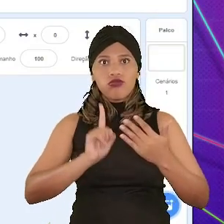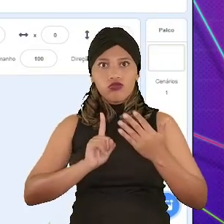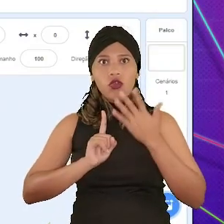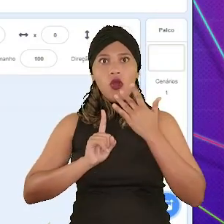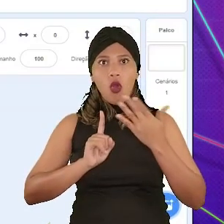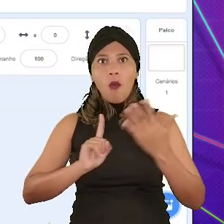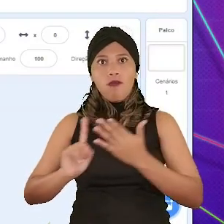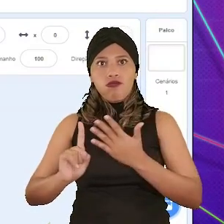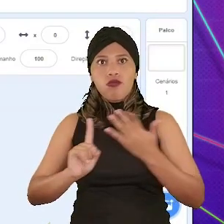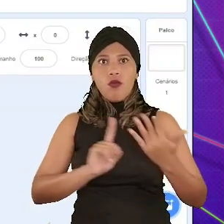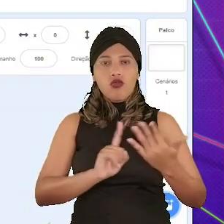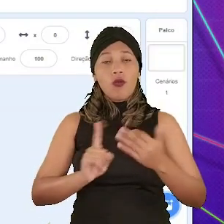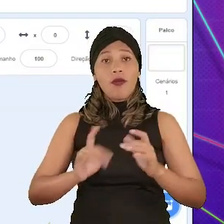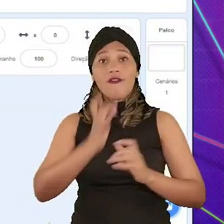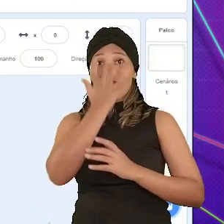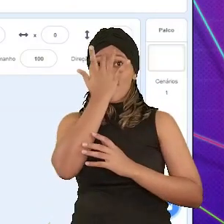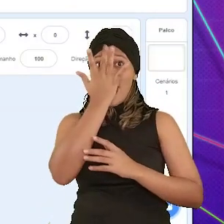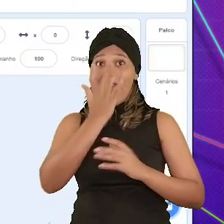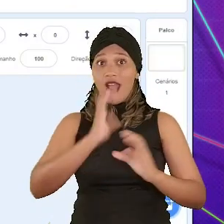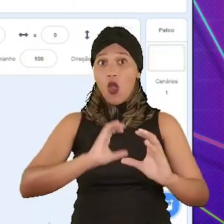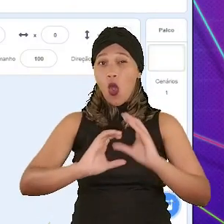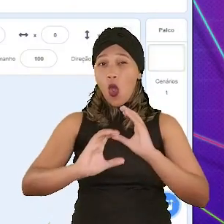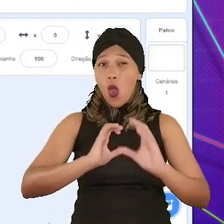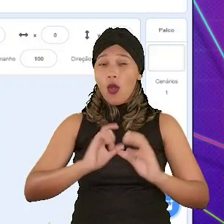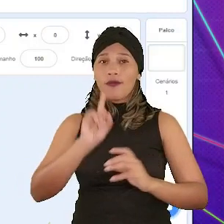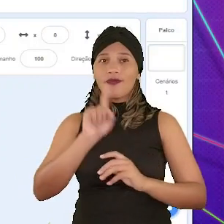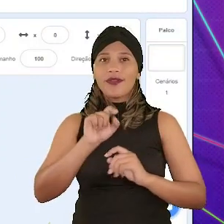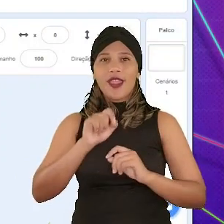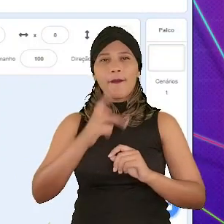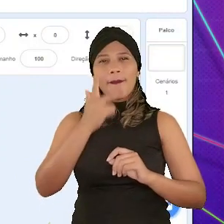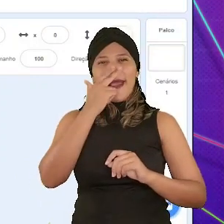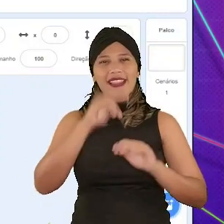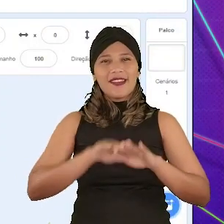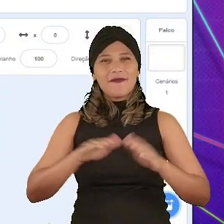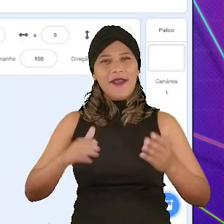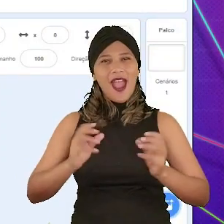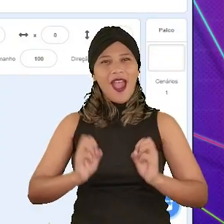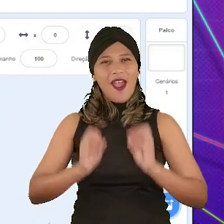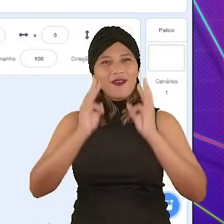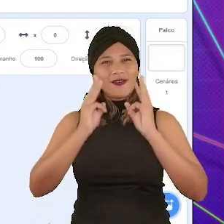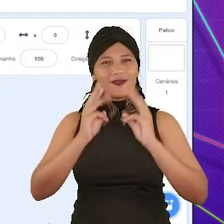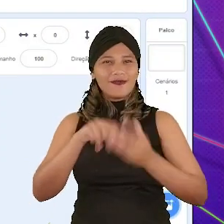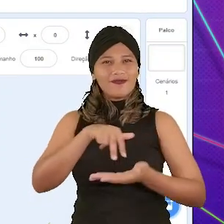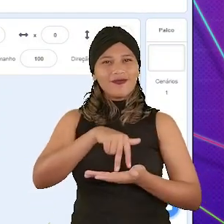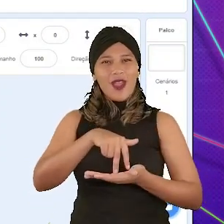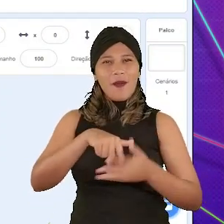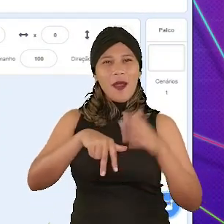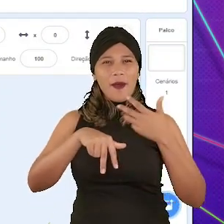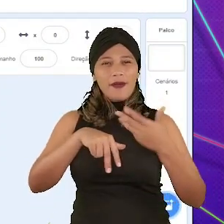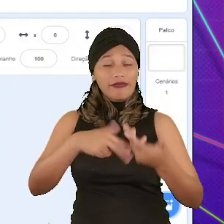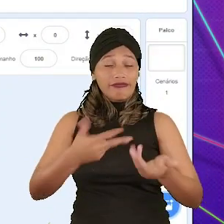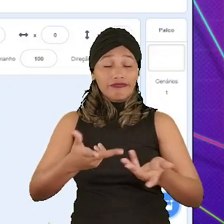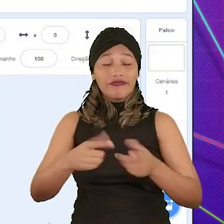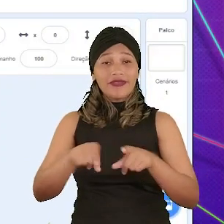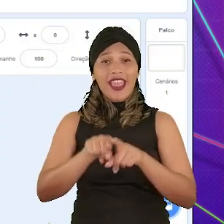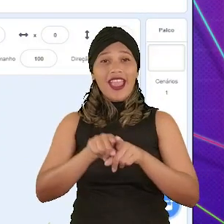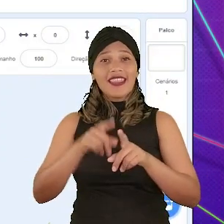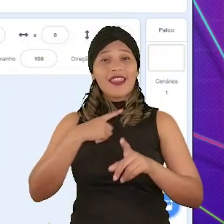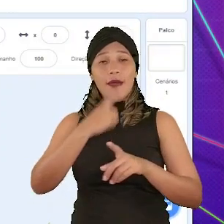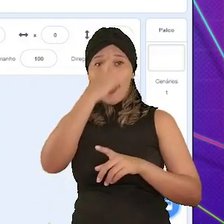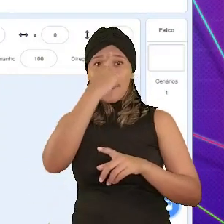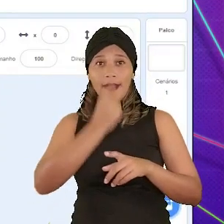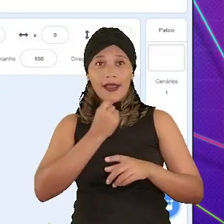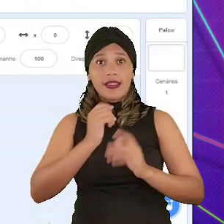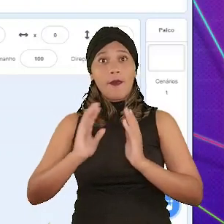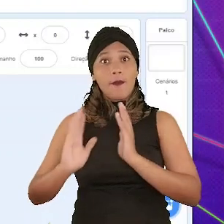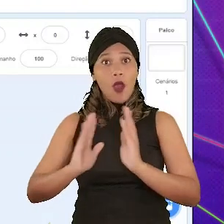da tela, onde o programa funciona, que para facilitar a comunicação vamos chamar de palco. Também temos opções de edição de áudio do ator, de